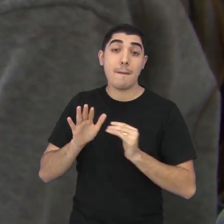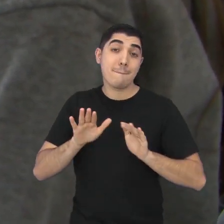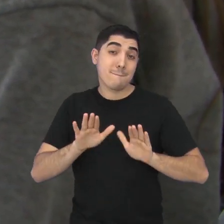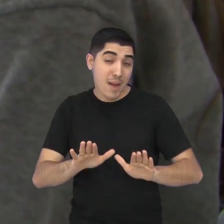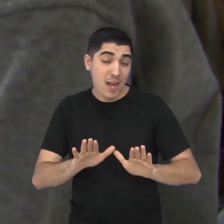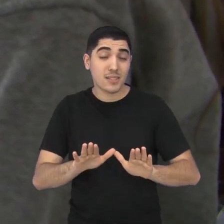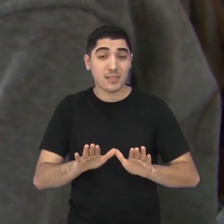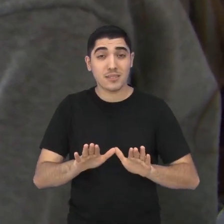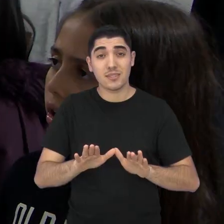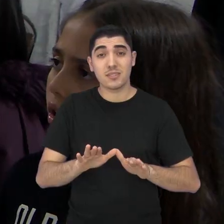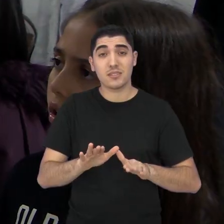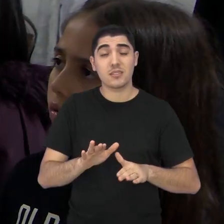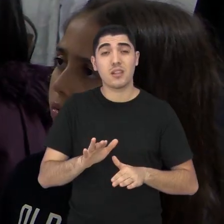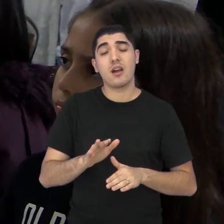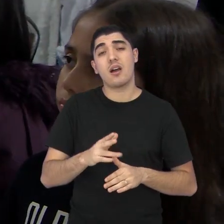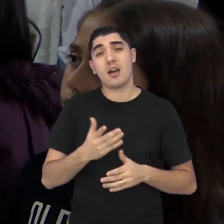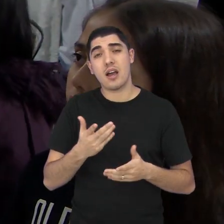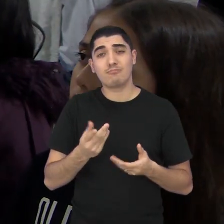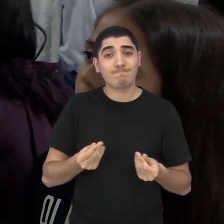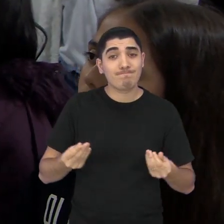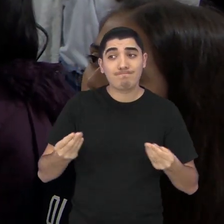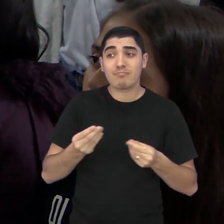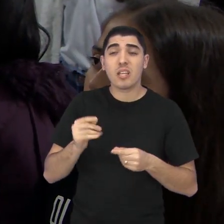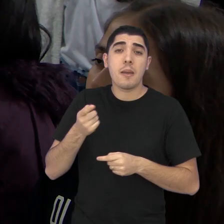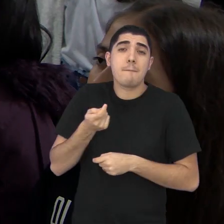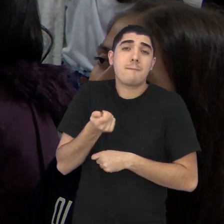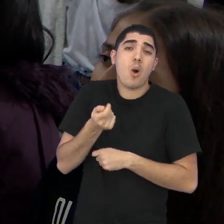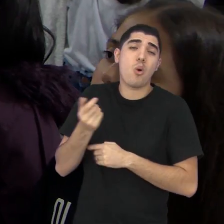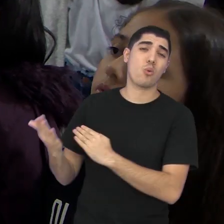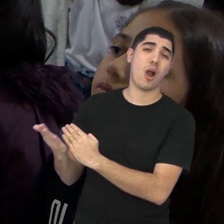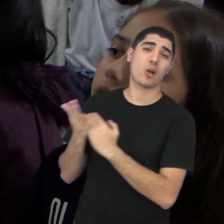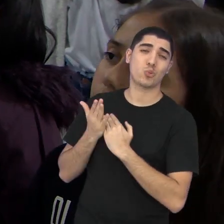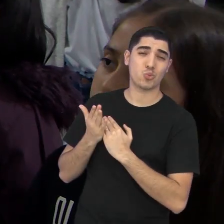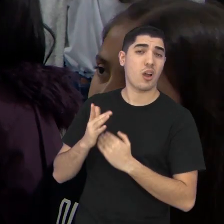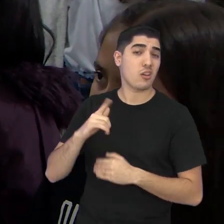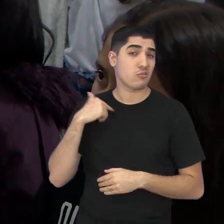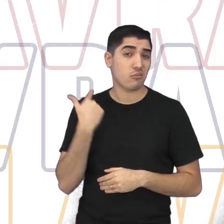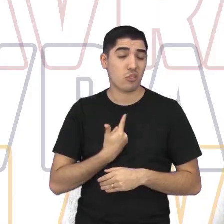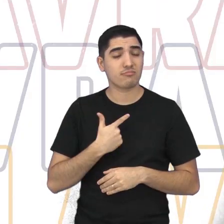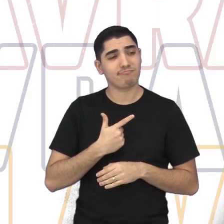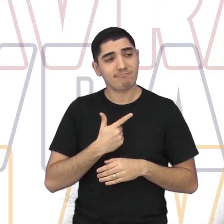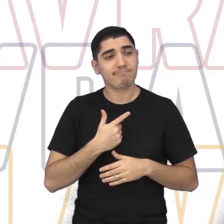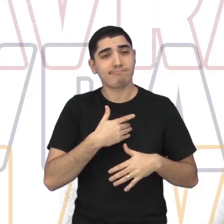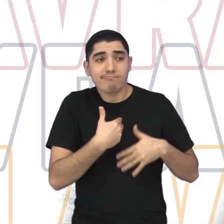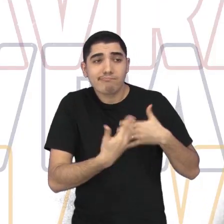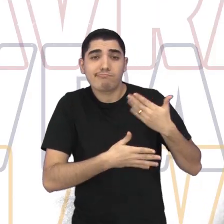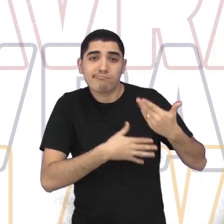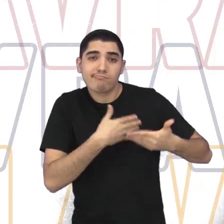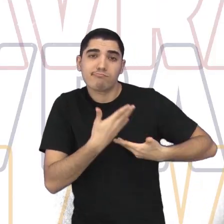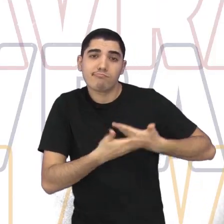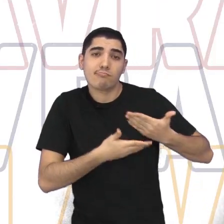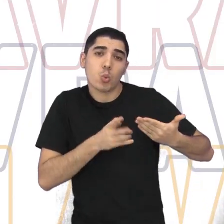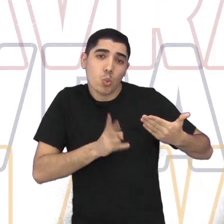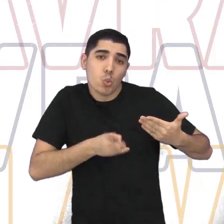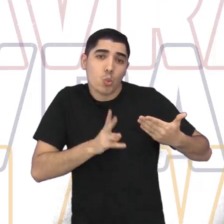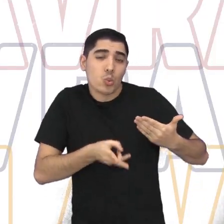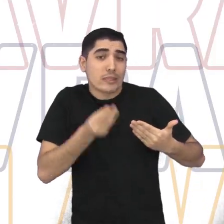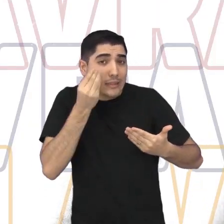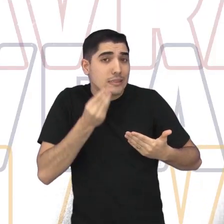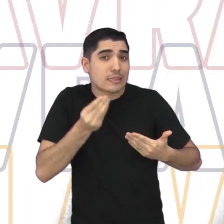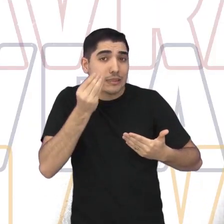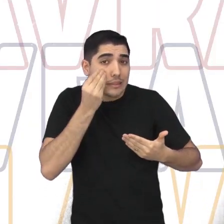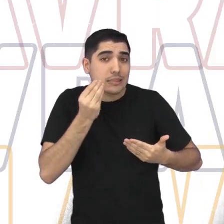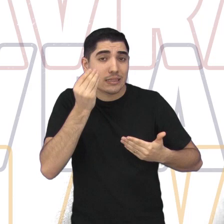não era até então o suficiente. Por muito tempo, gente foi levando da forma